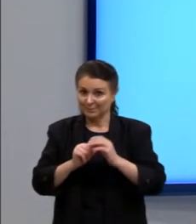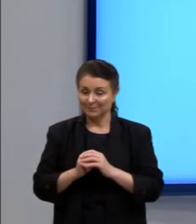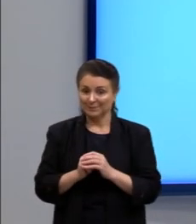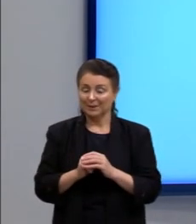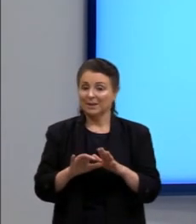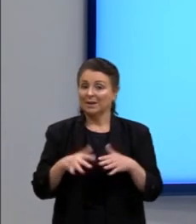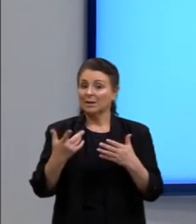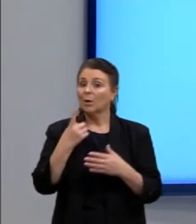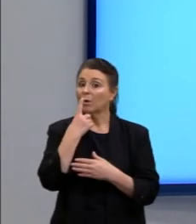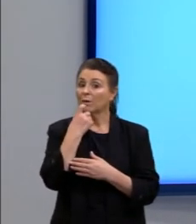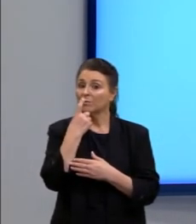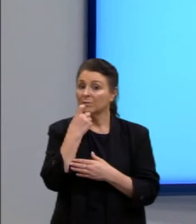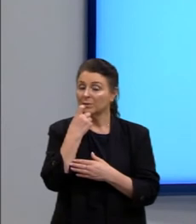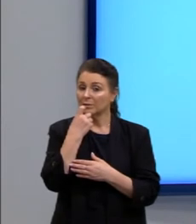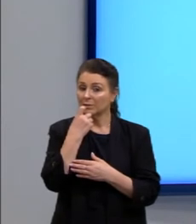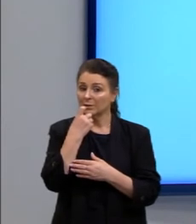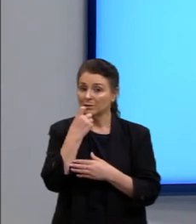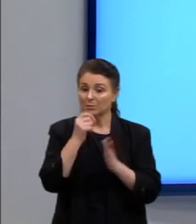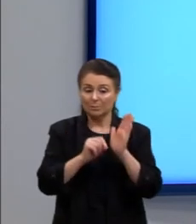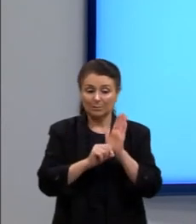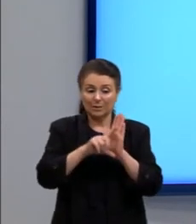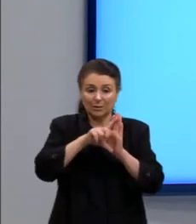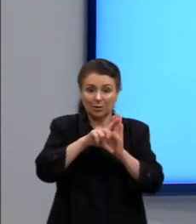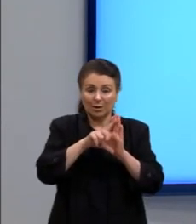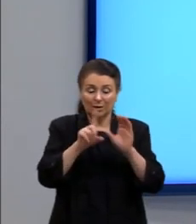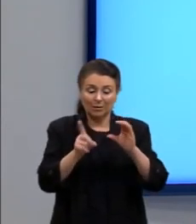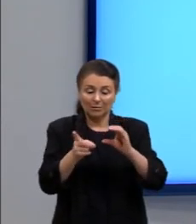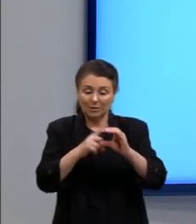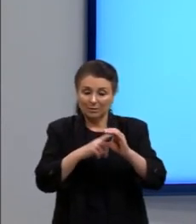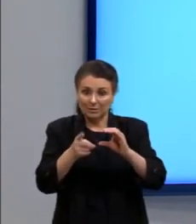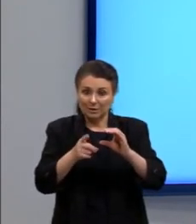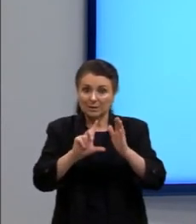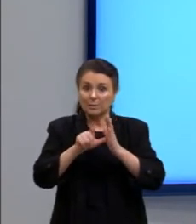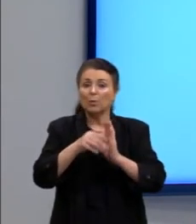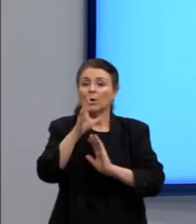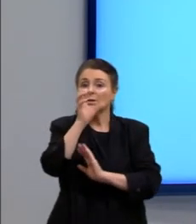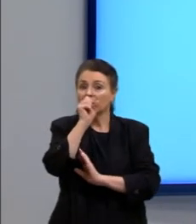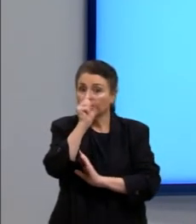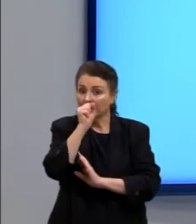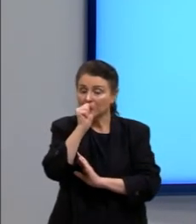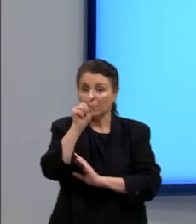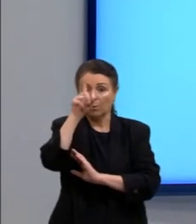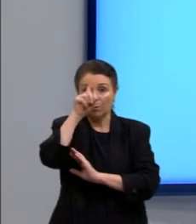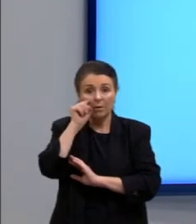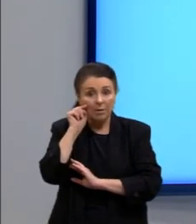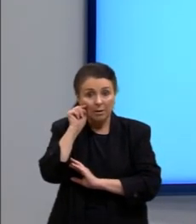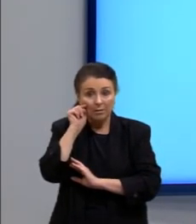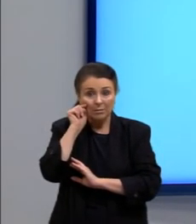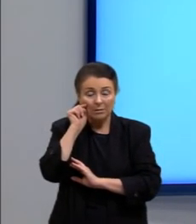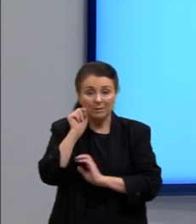Então, o vermelho possui a maior velocidade. Depois o laranja, depois o amarelo, enfim.